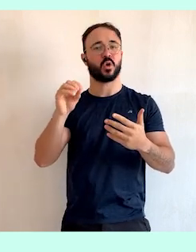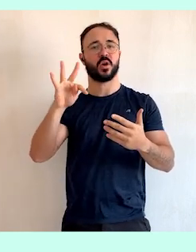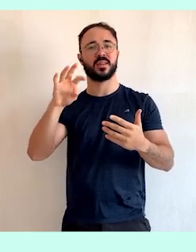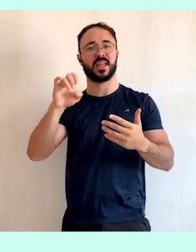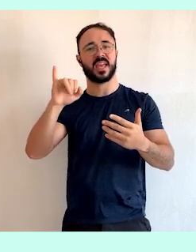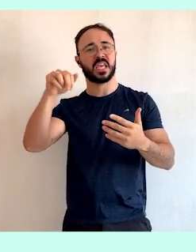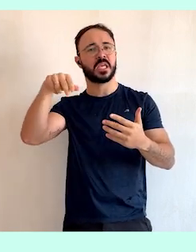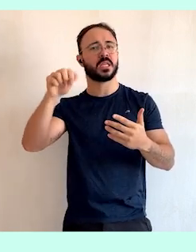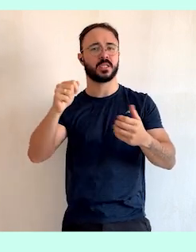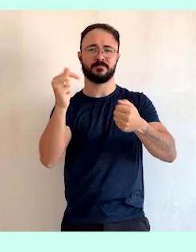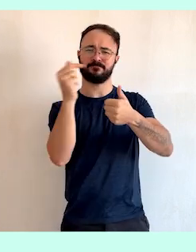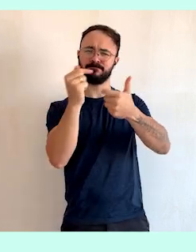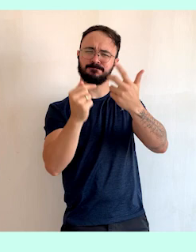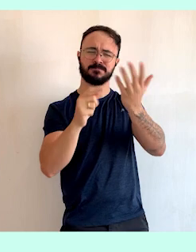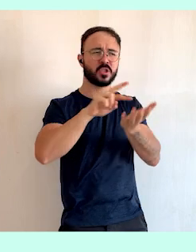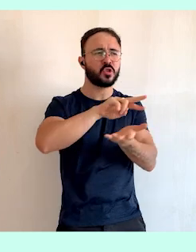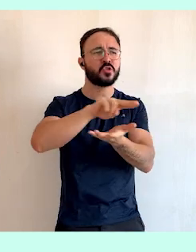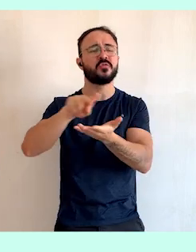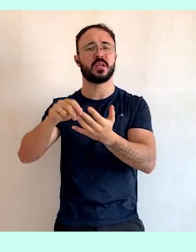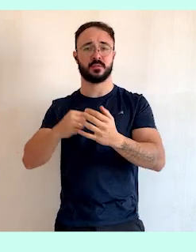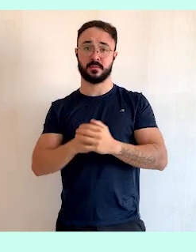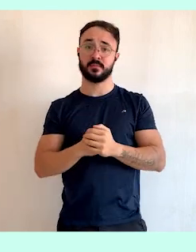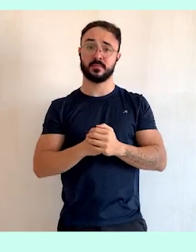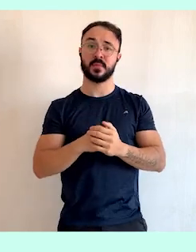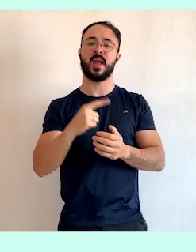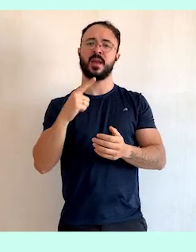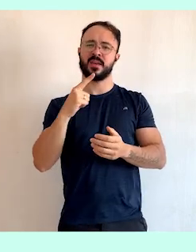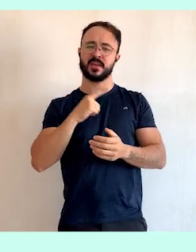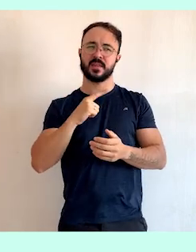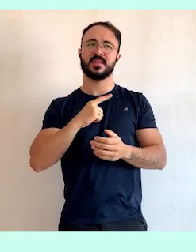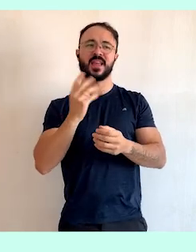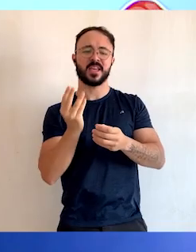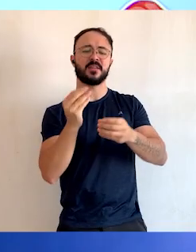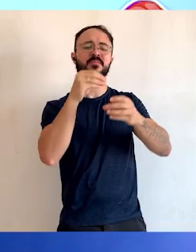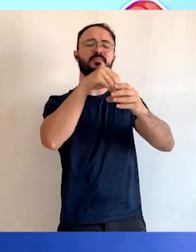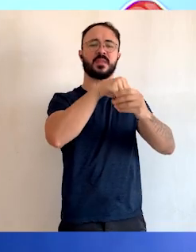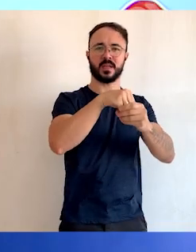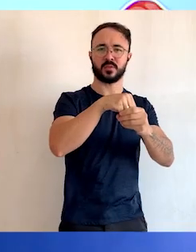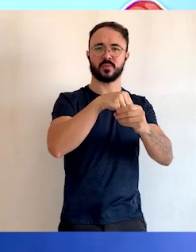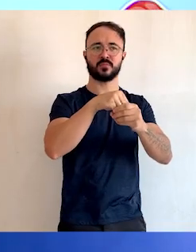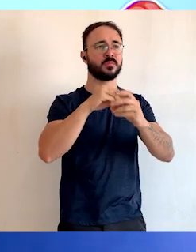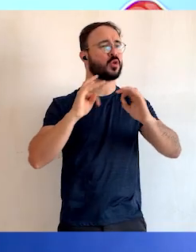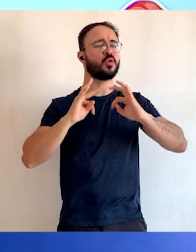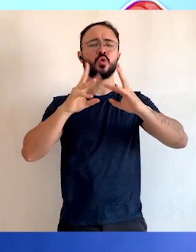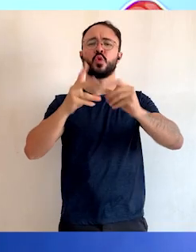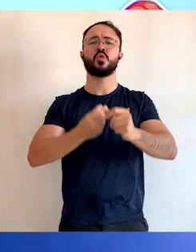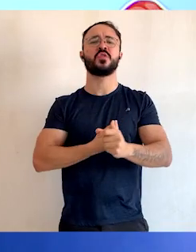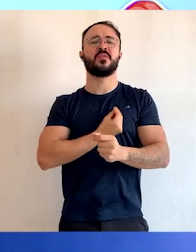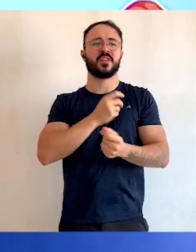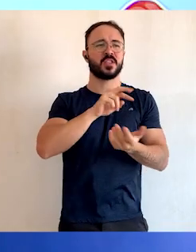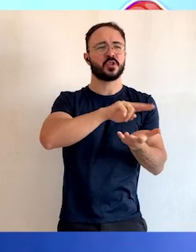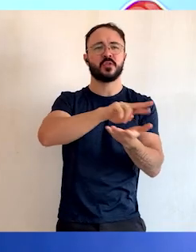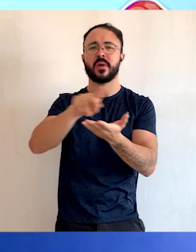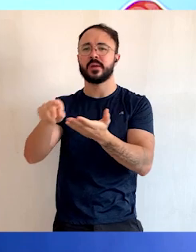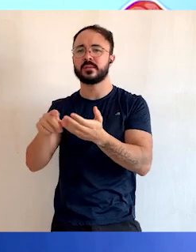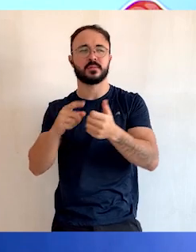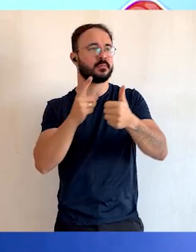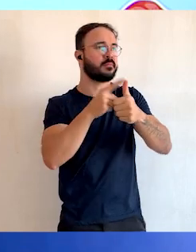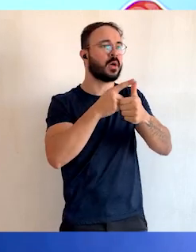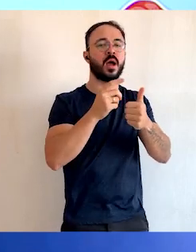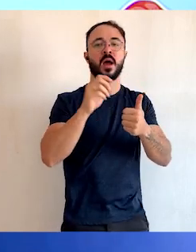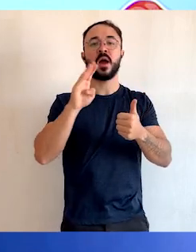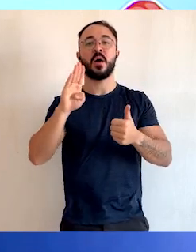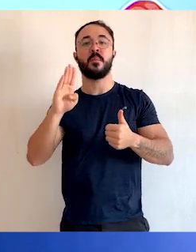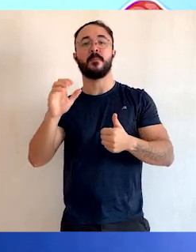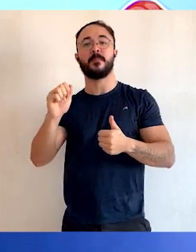lipídios, que têm essa mesma composição, desde as bactérias, que são micro